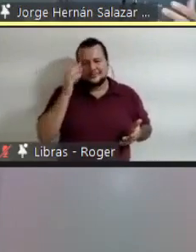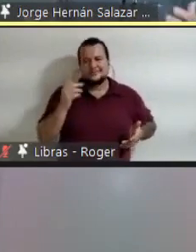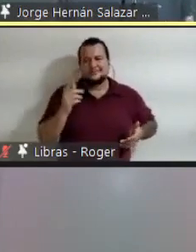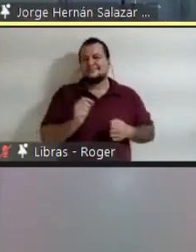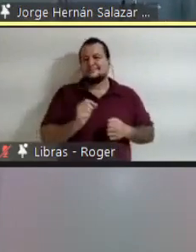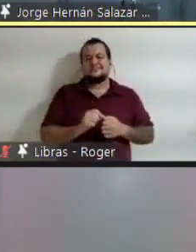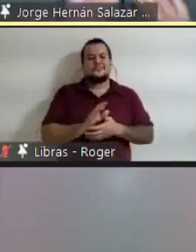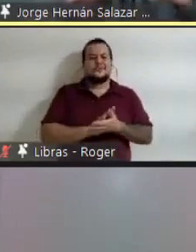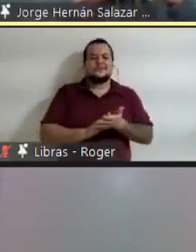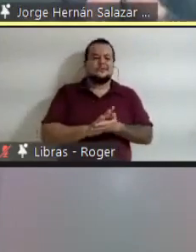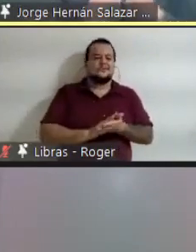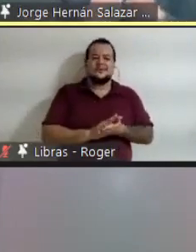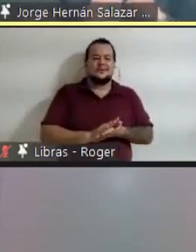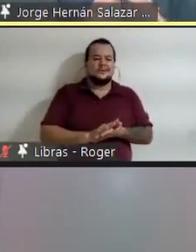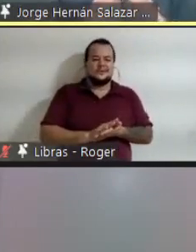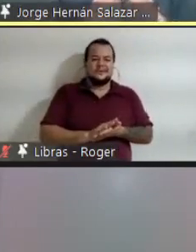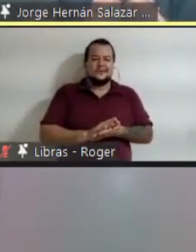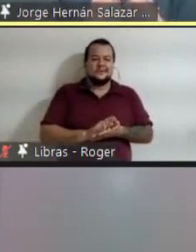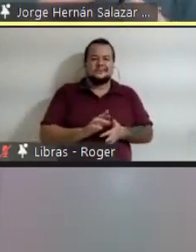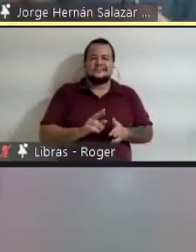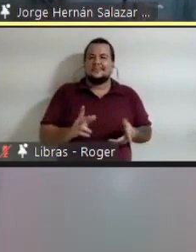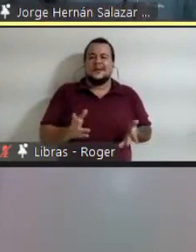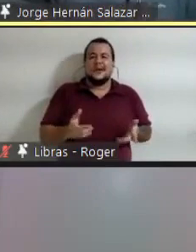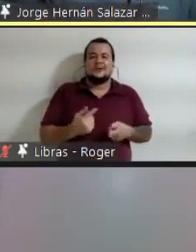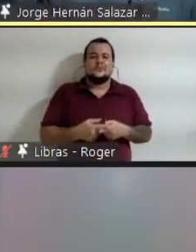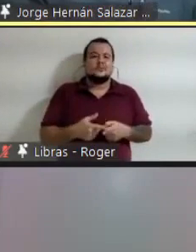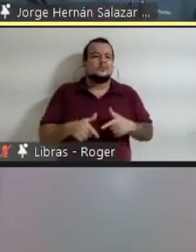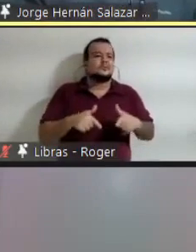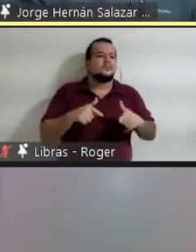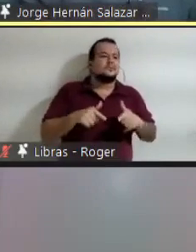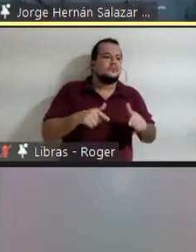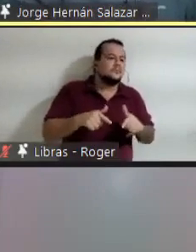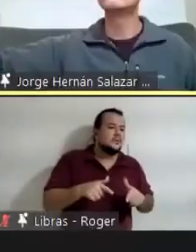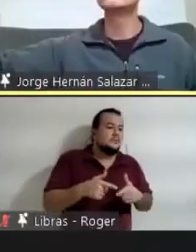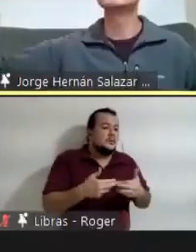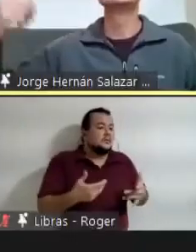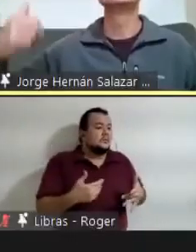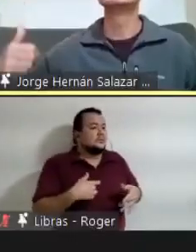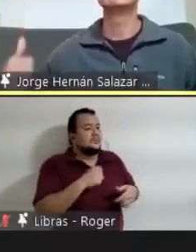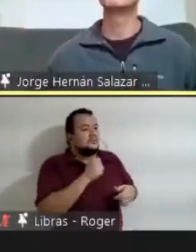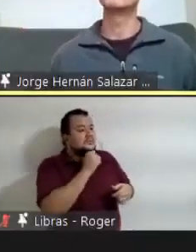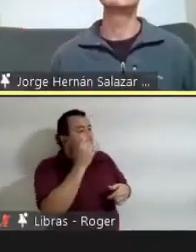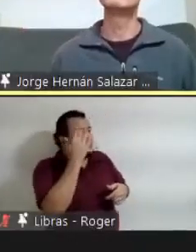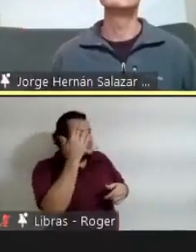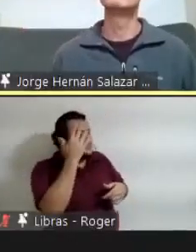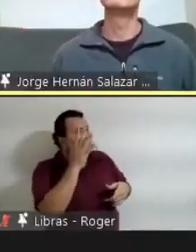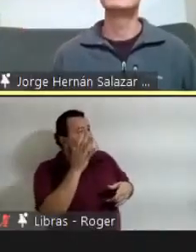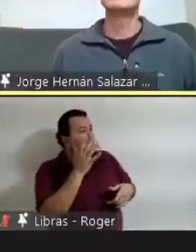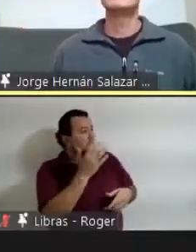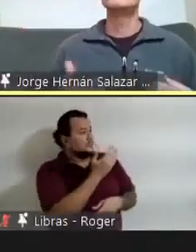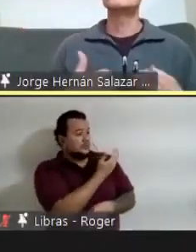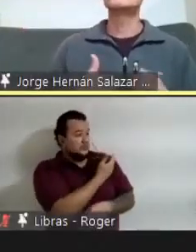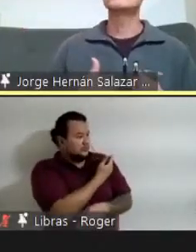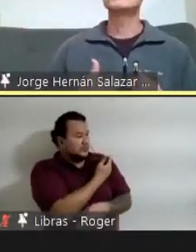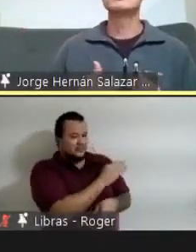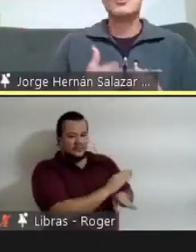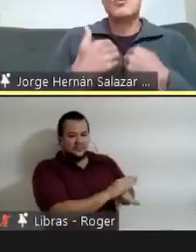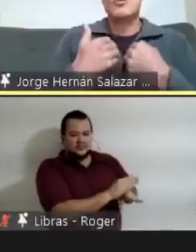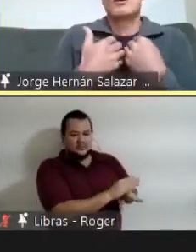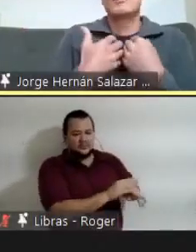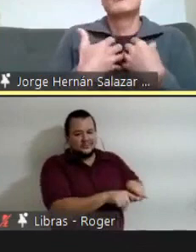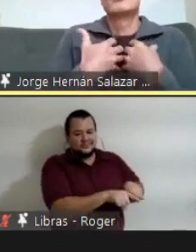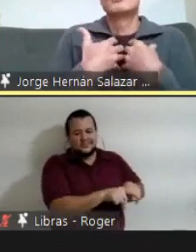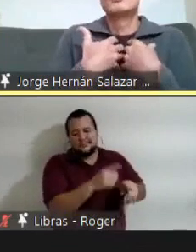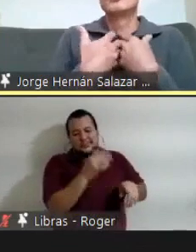acerca das coisas que eu não sei e os companheiros do curso, tampouco. Eu estou